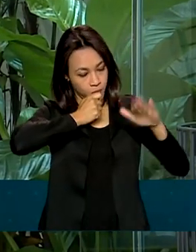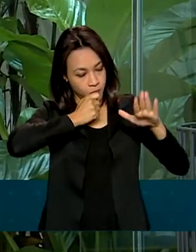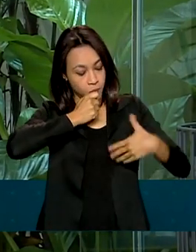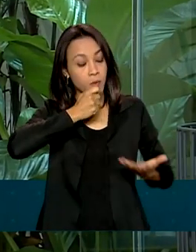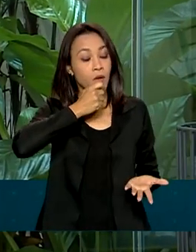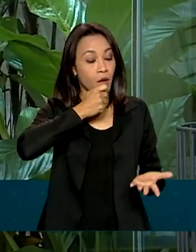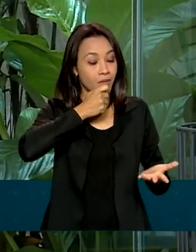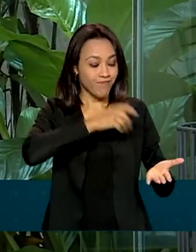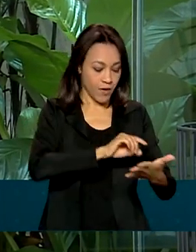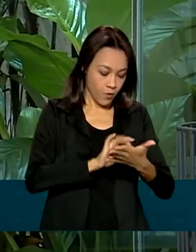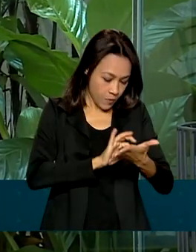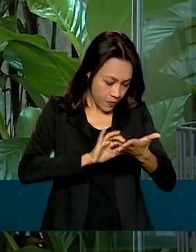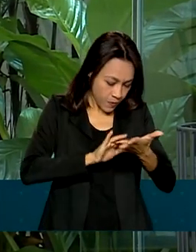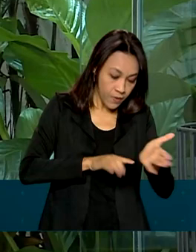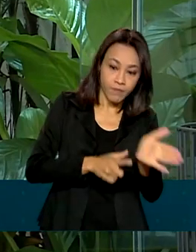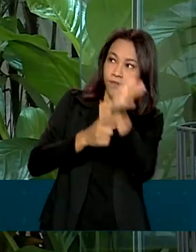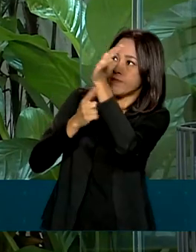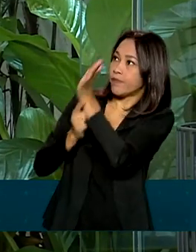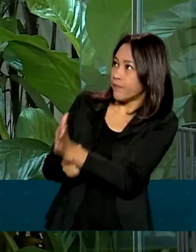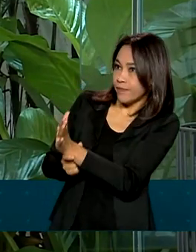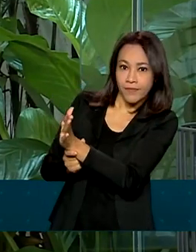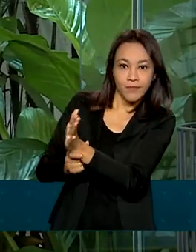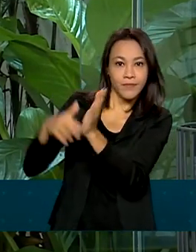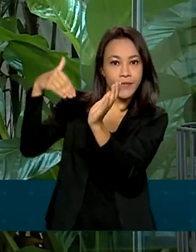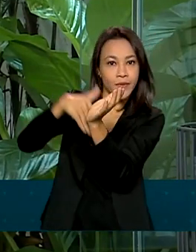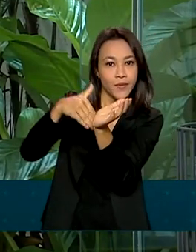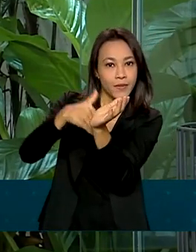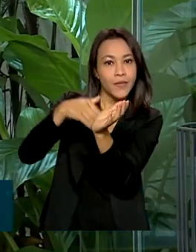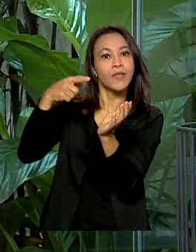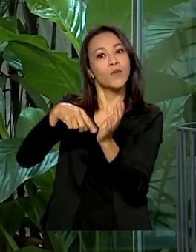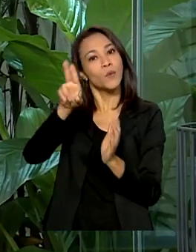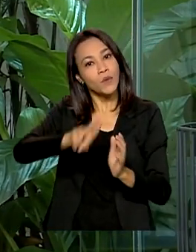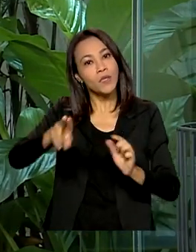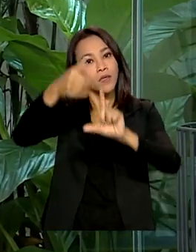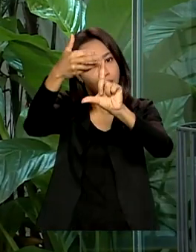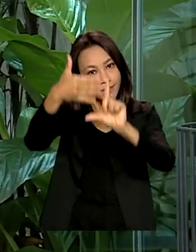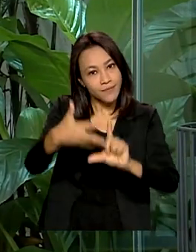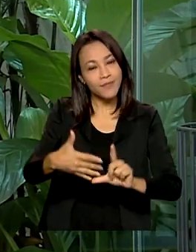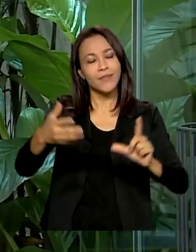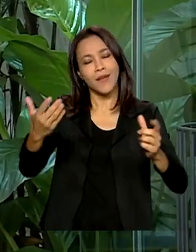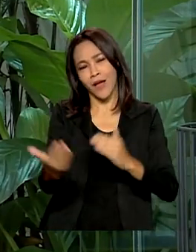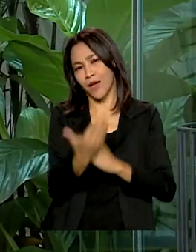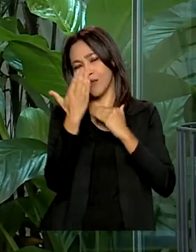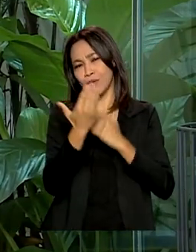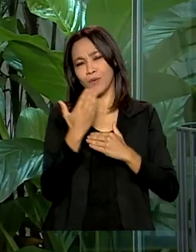minha CNH digital por meio do login da senha, do gov. Então, ajuda bastante no dia a dia. no dia. ajuda dia. ajuda bastante